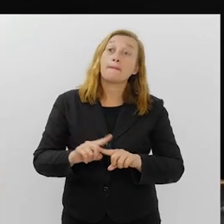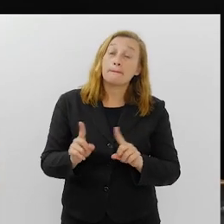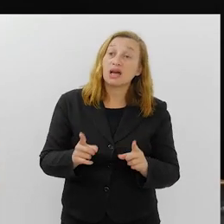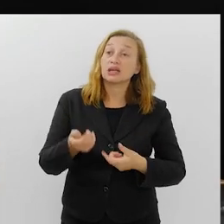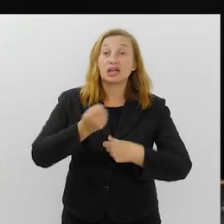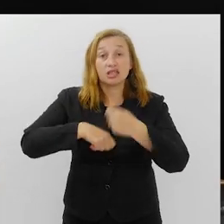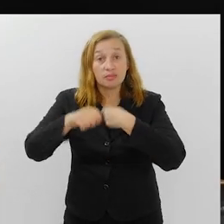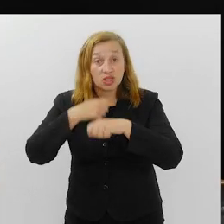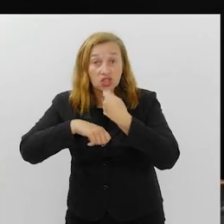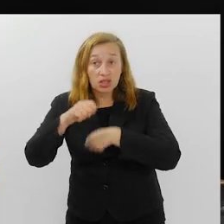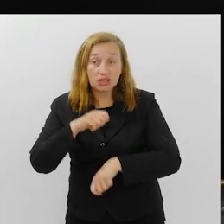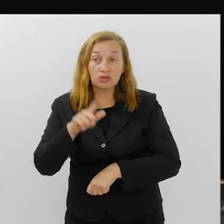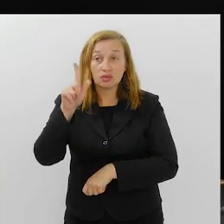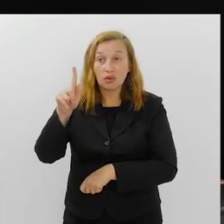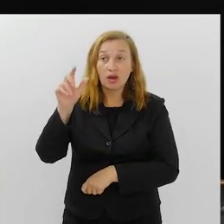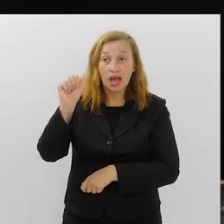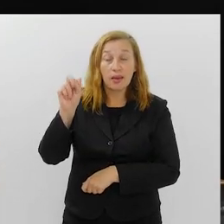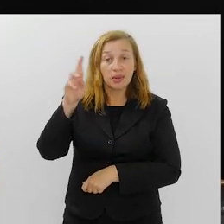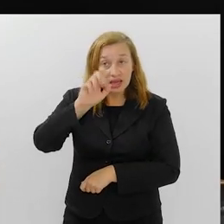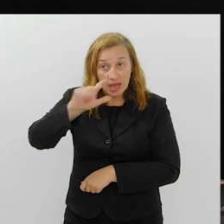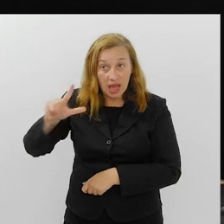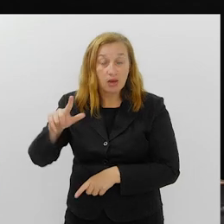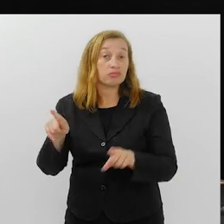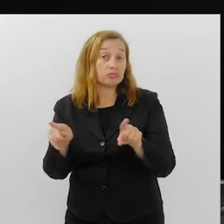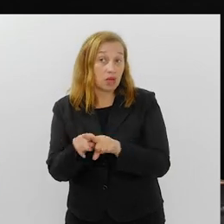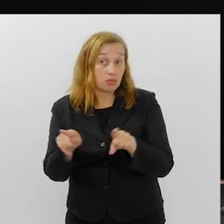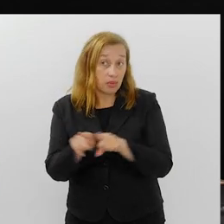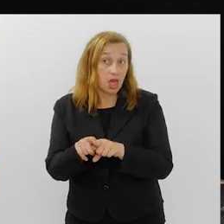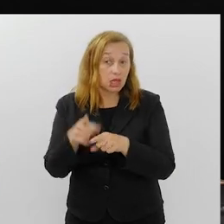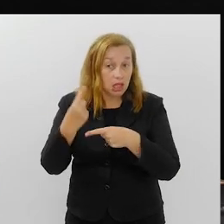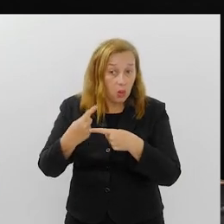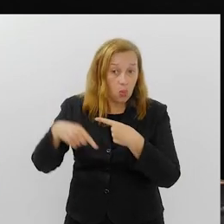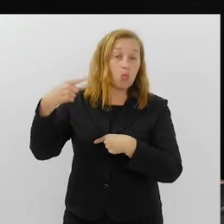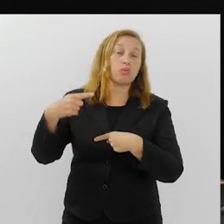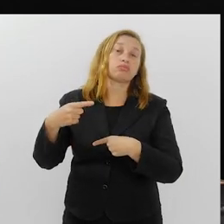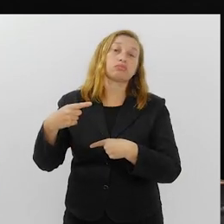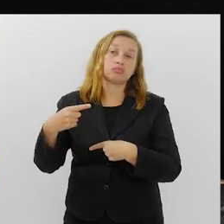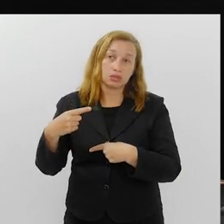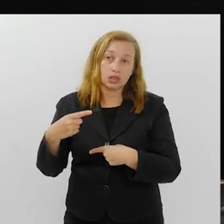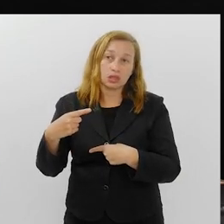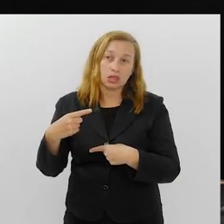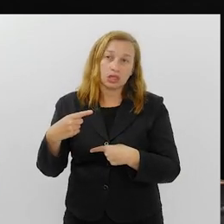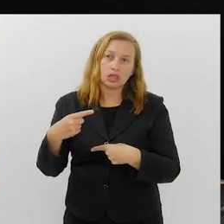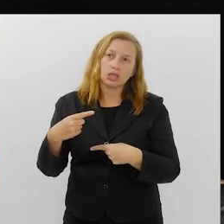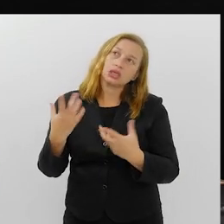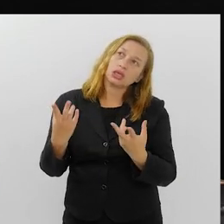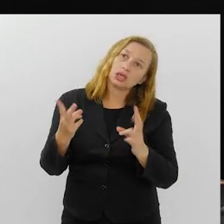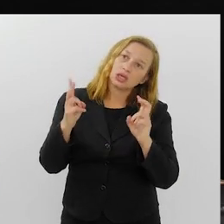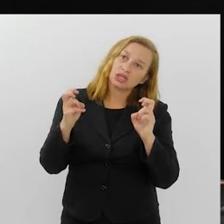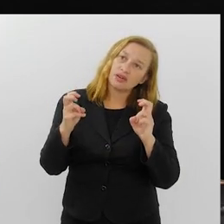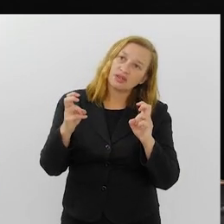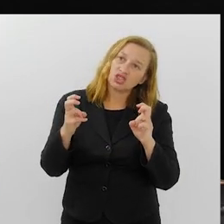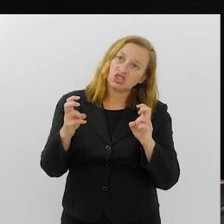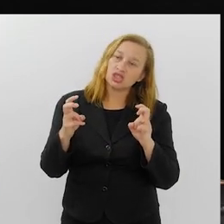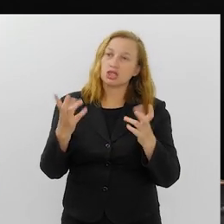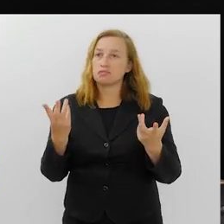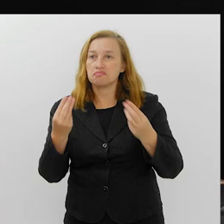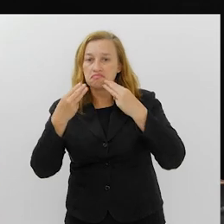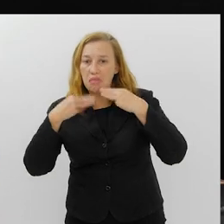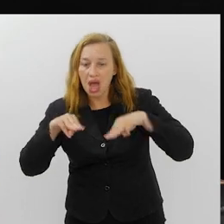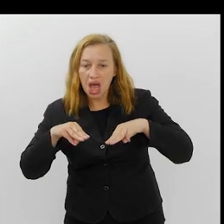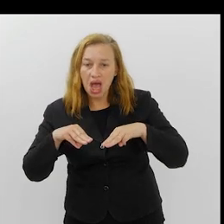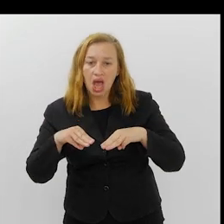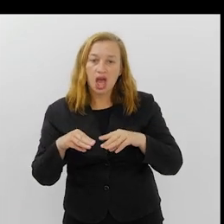mas da administração do Gabriel também, que deu um up, deu uma sacudida em termos de marketing